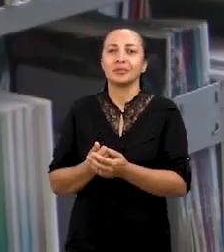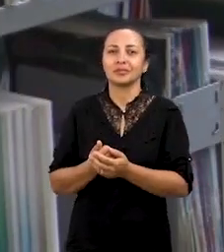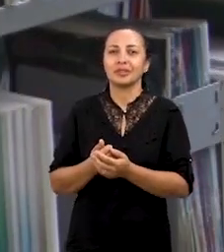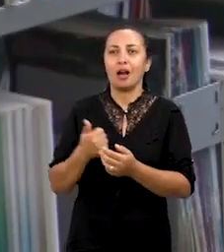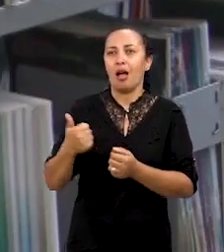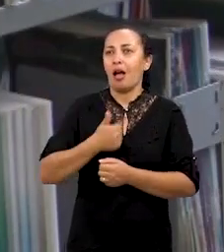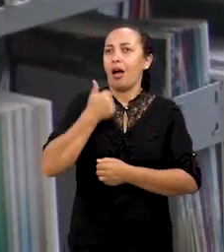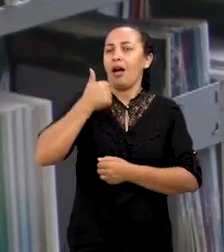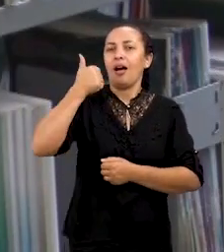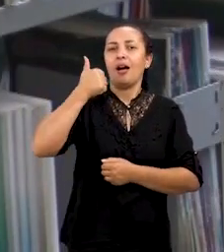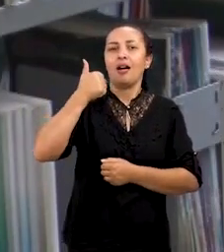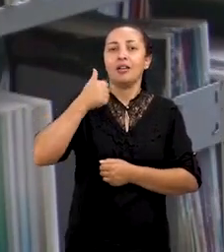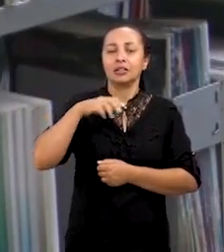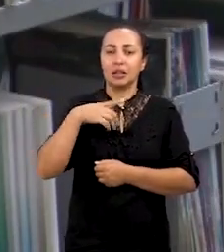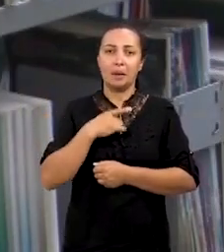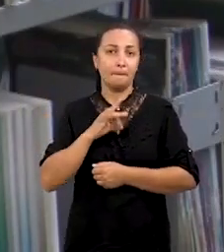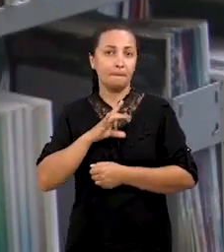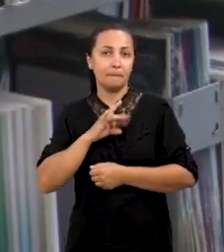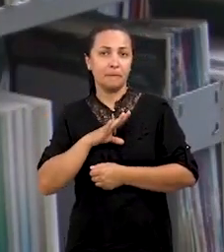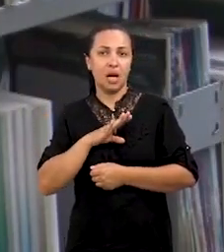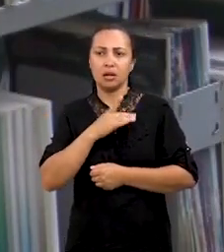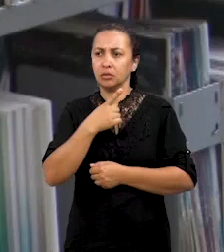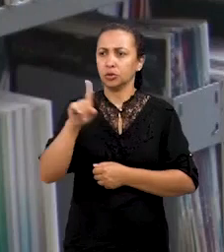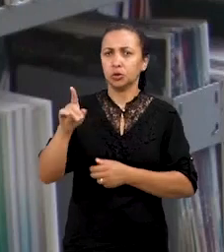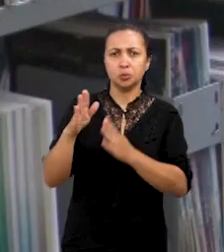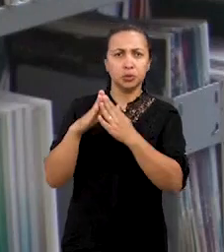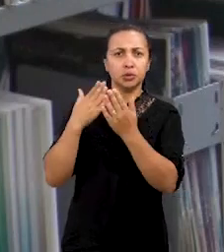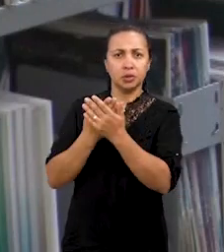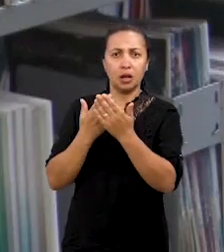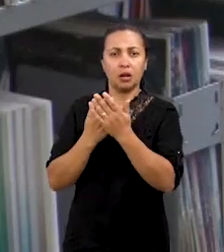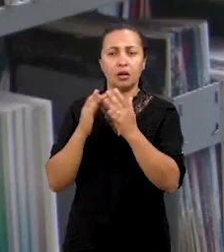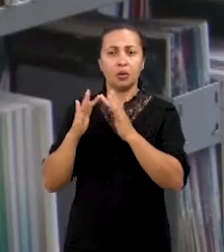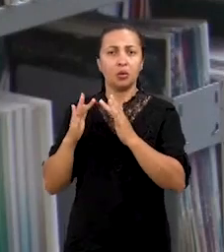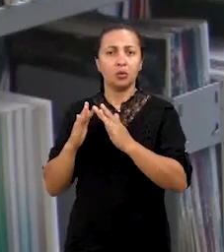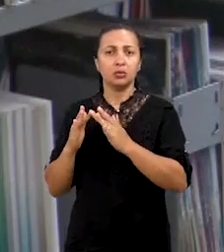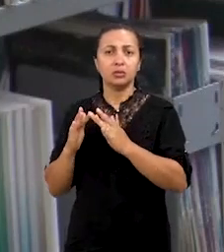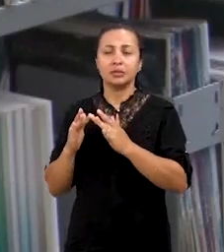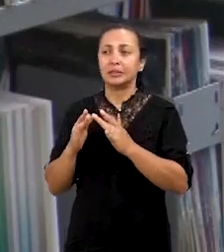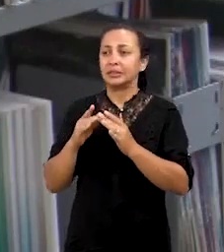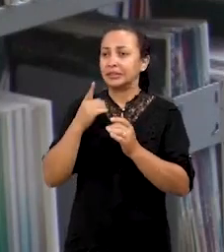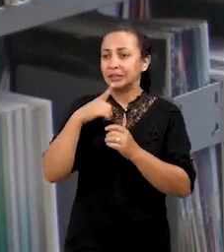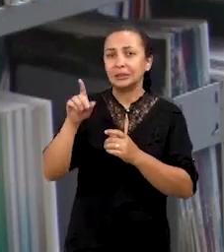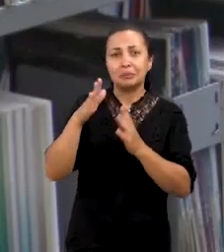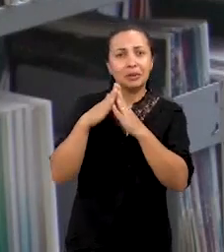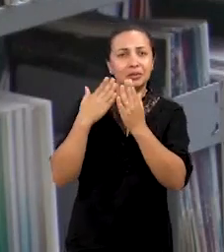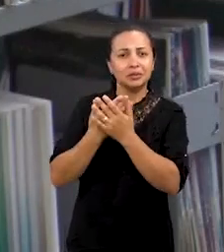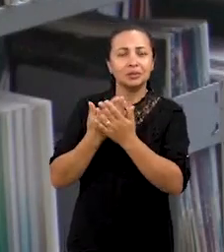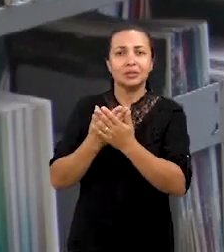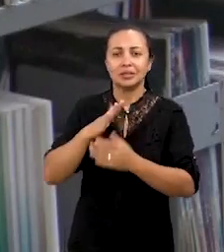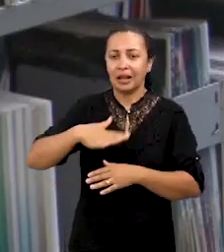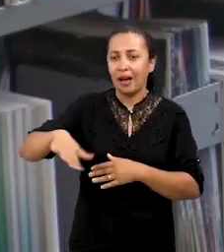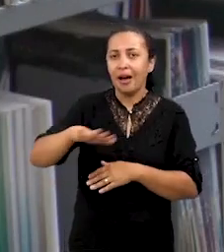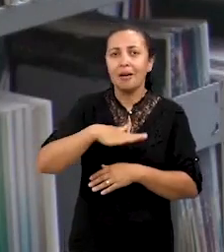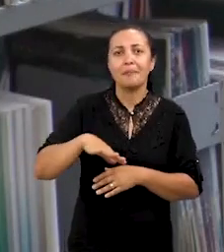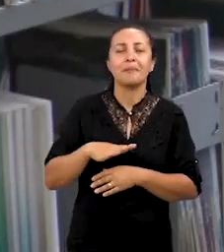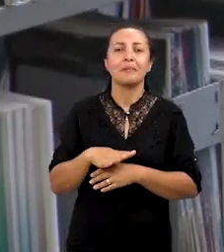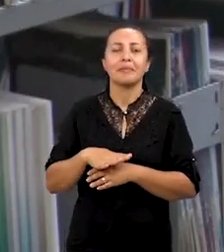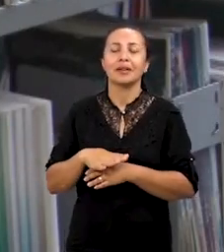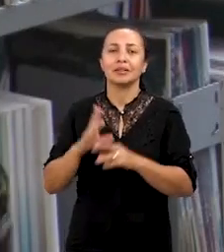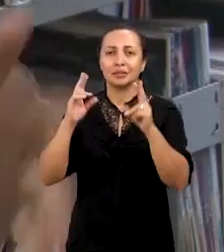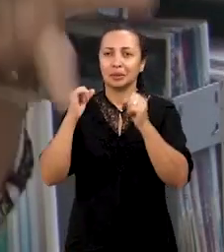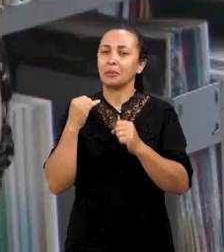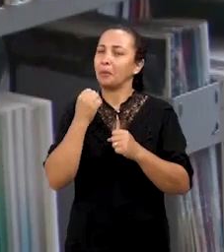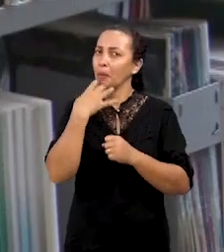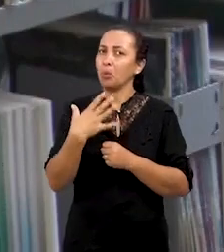ela tem medo de ir para a escola, então o primeiro contato dela é ir para a escola, é um tema importante para trabalhar ali no espaço escolar e